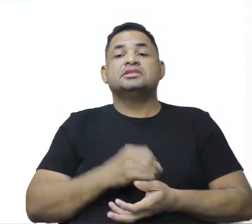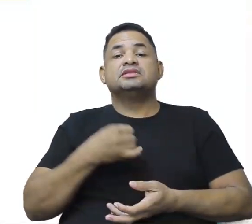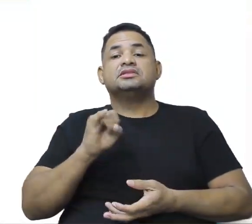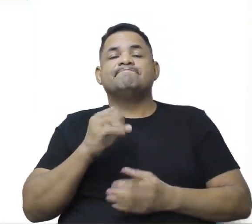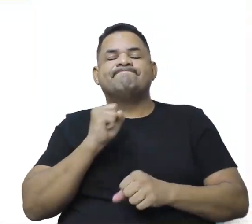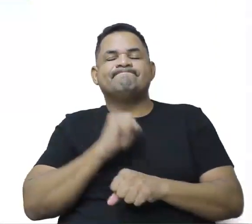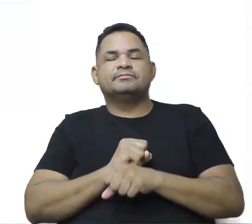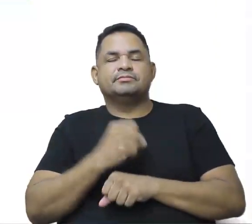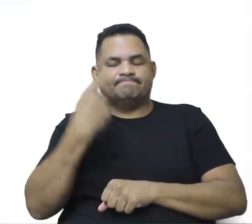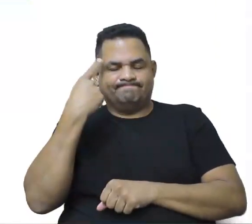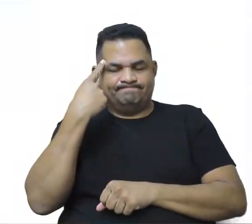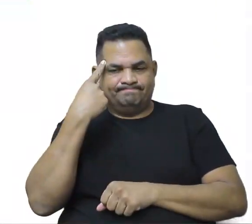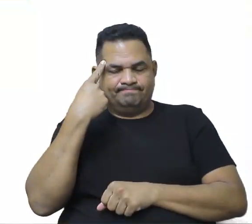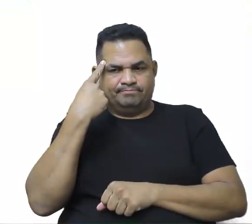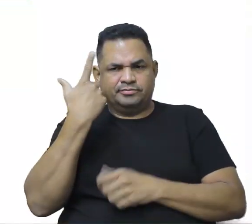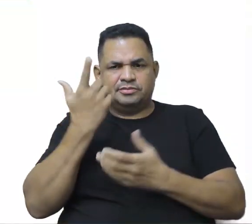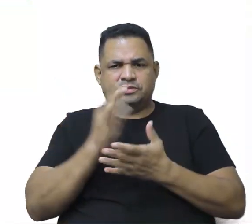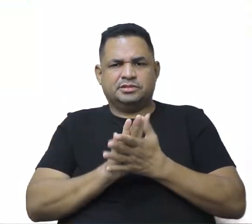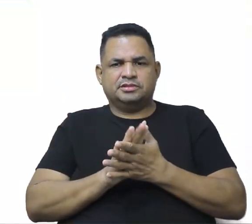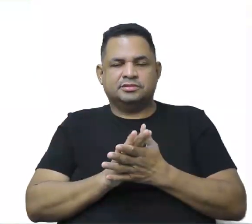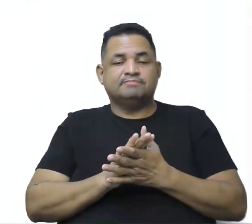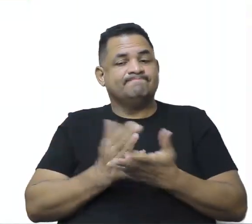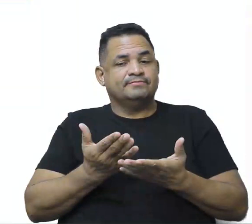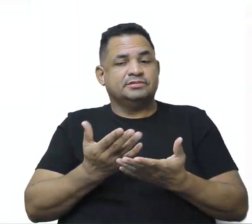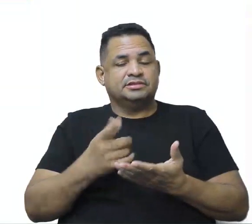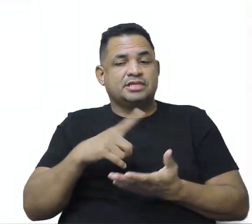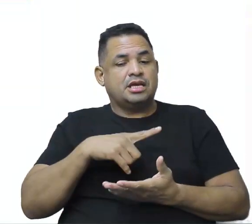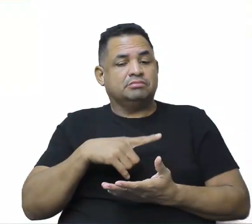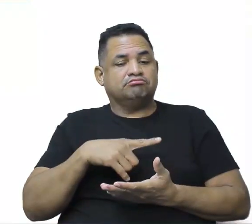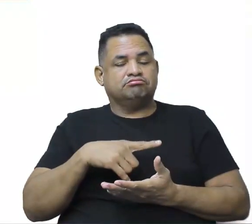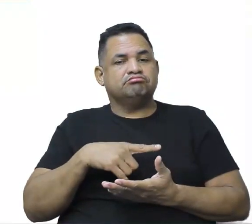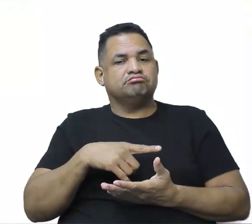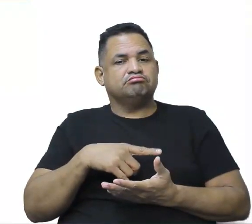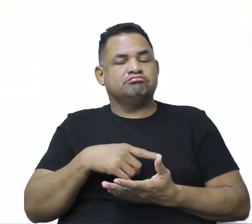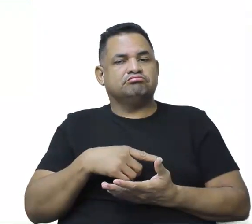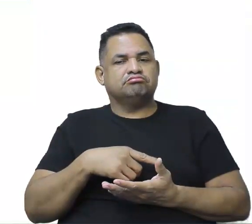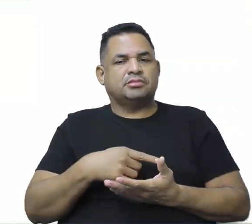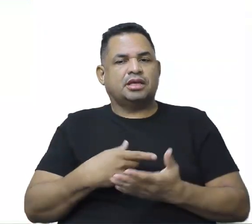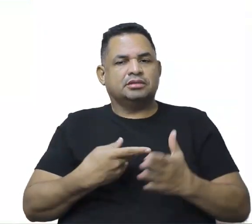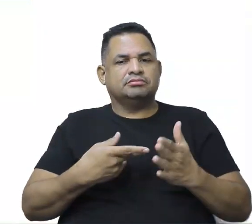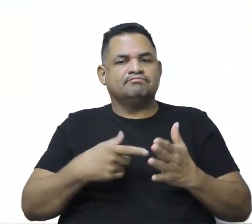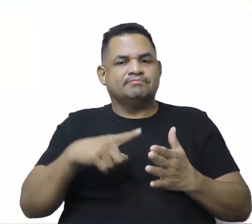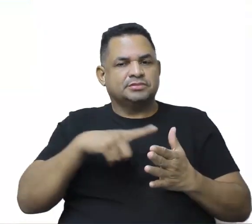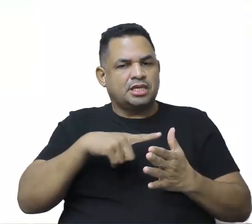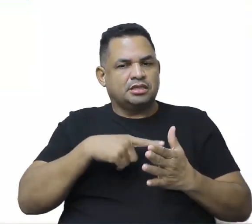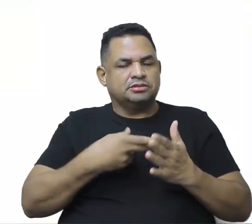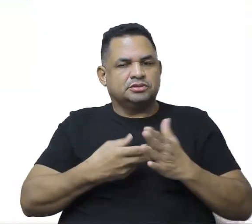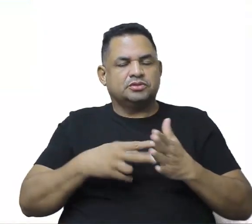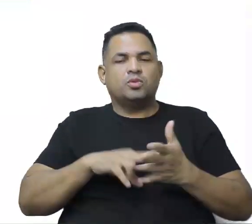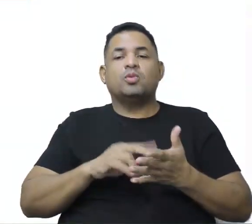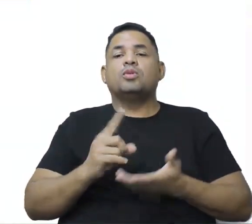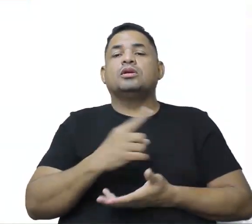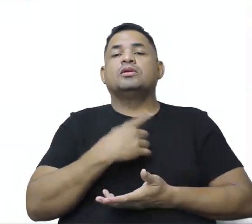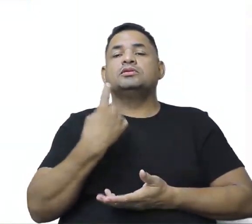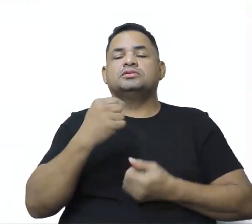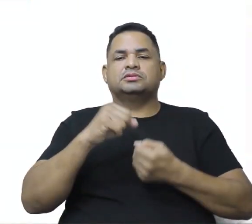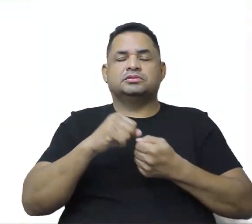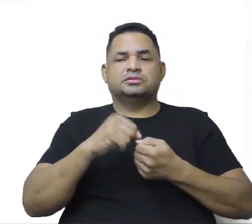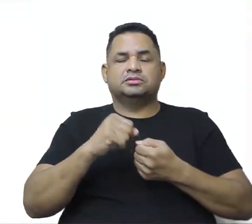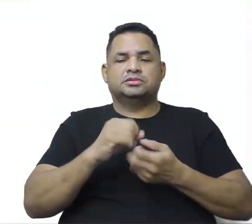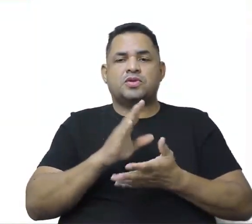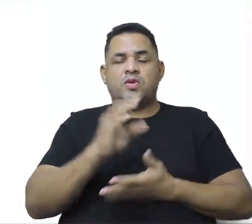para pensar, isso faz todo sentido, né? Porque o que a gente faz no nosso cotidiano, né? O não